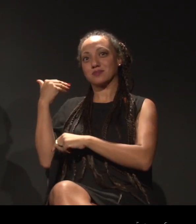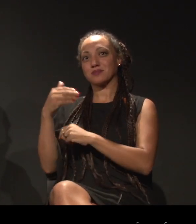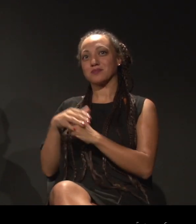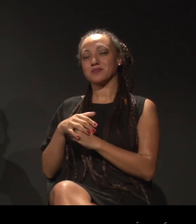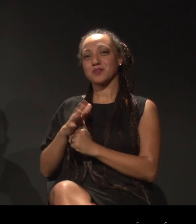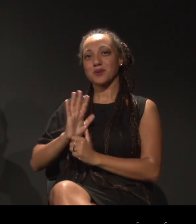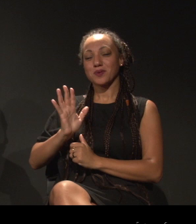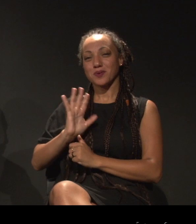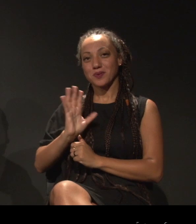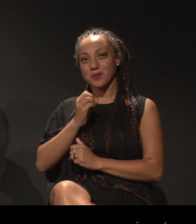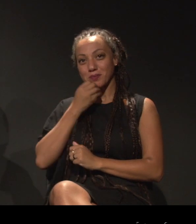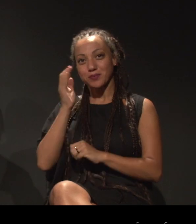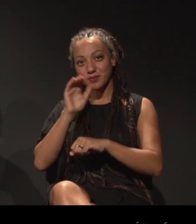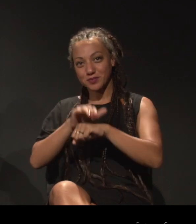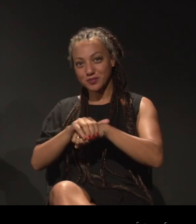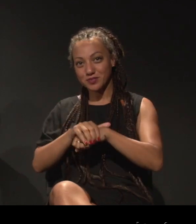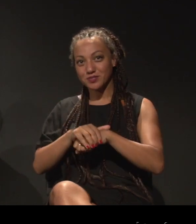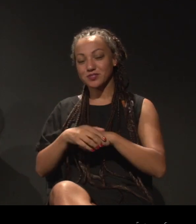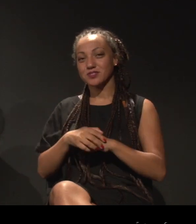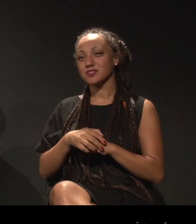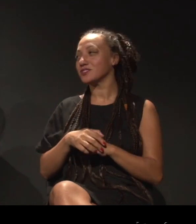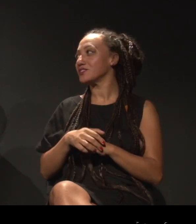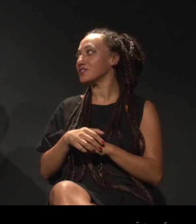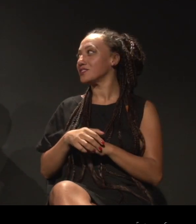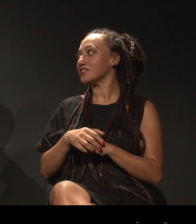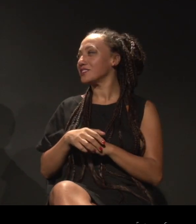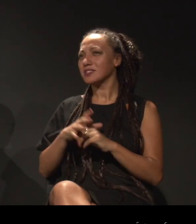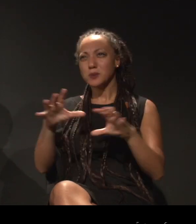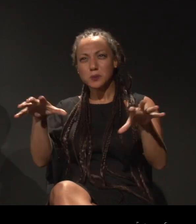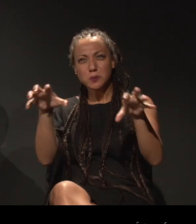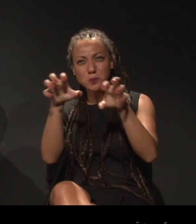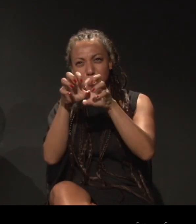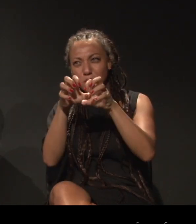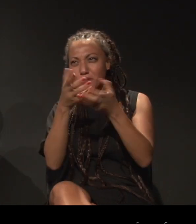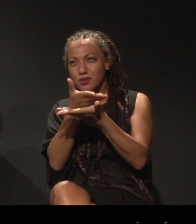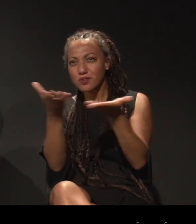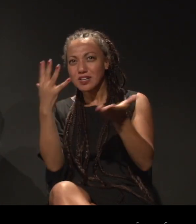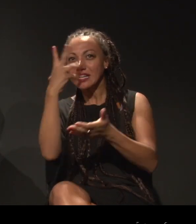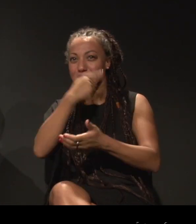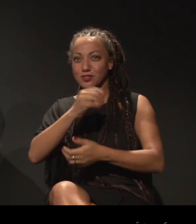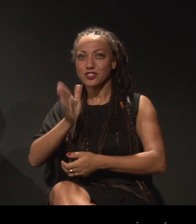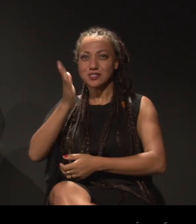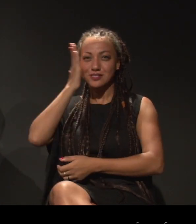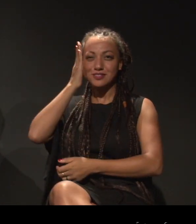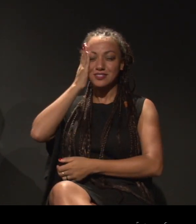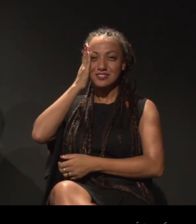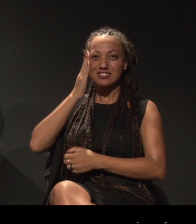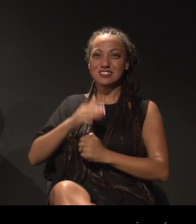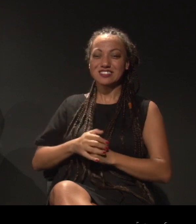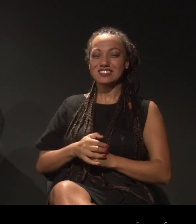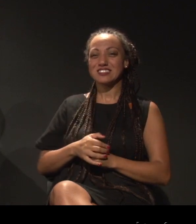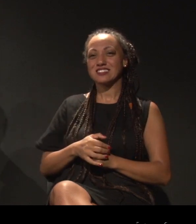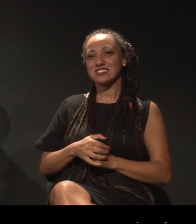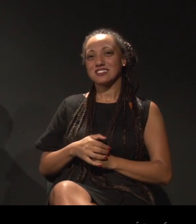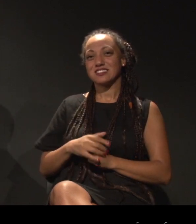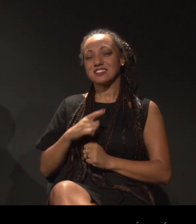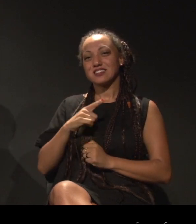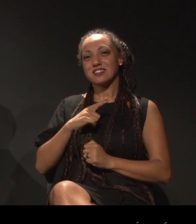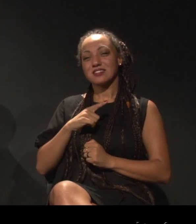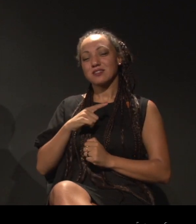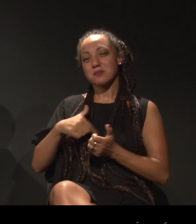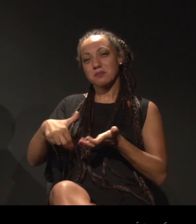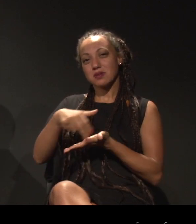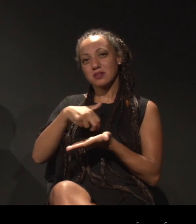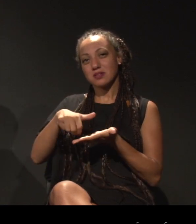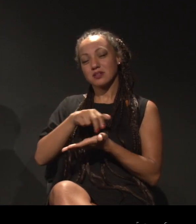Oi, gente, boa noite. Não dá para ver, está tudo escuro, todo mundo muito bonito, eu já sei. A gente tem uma coreografia